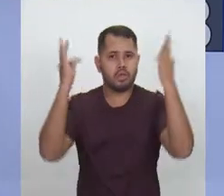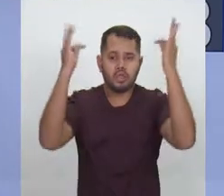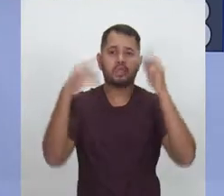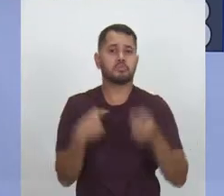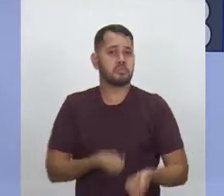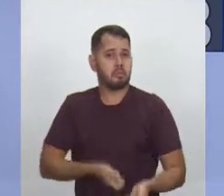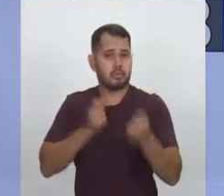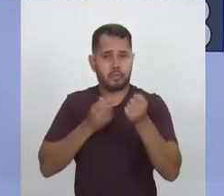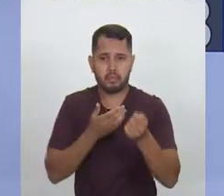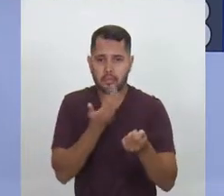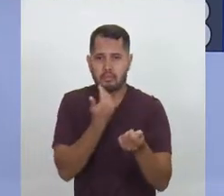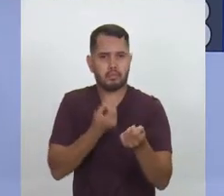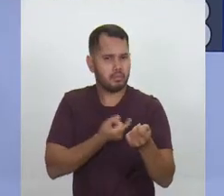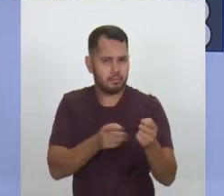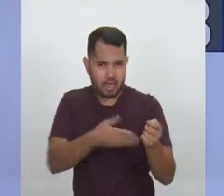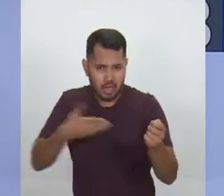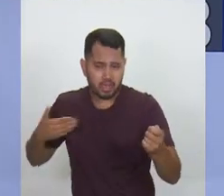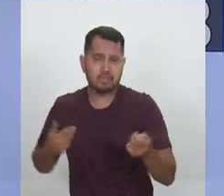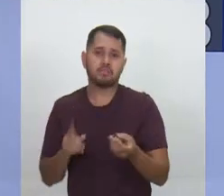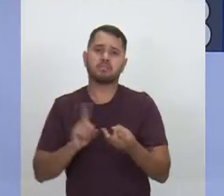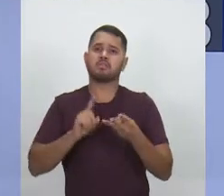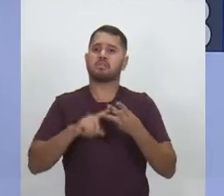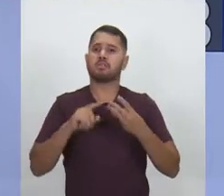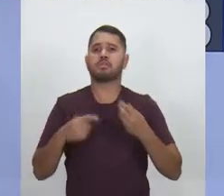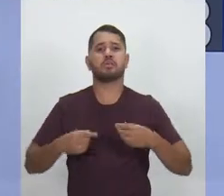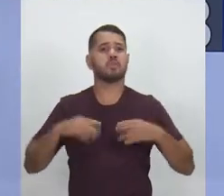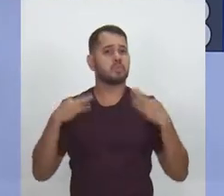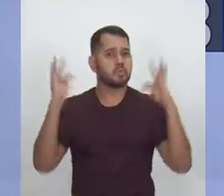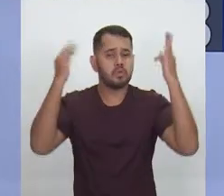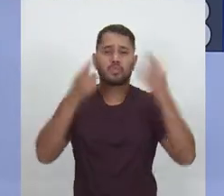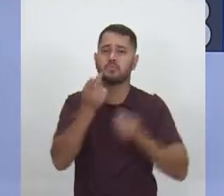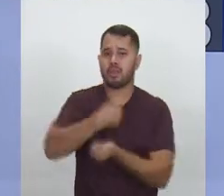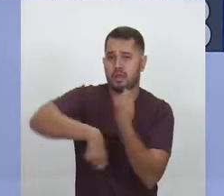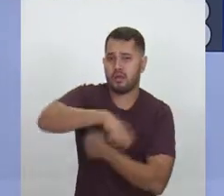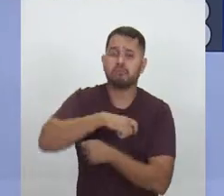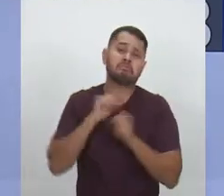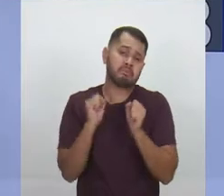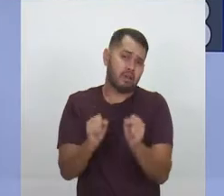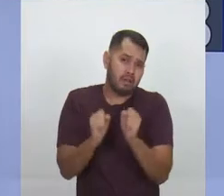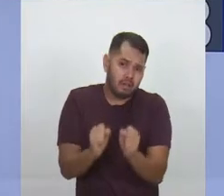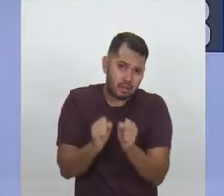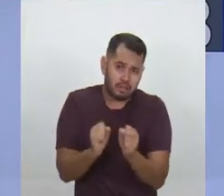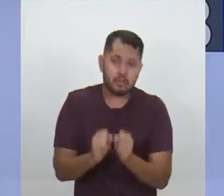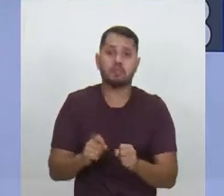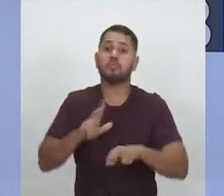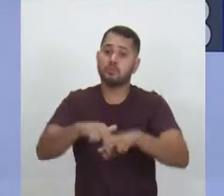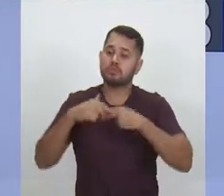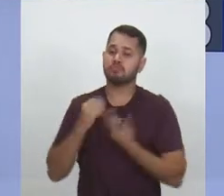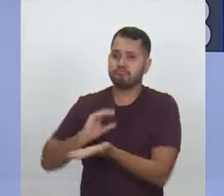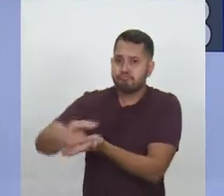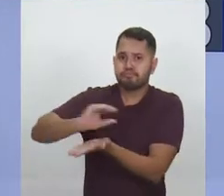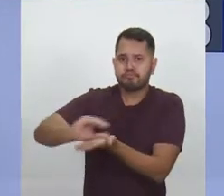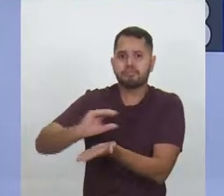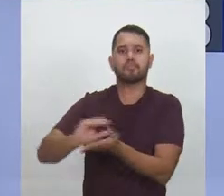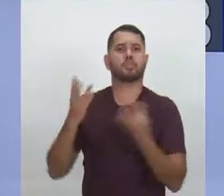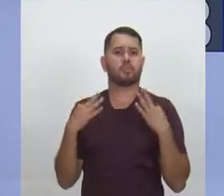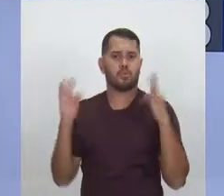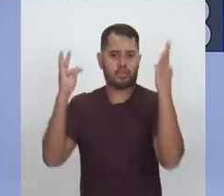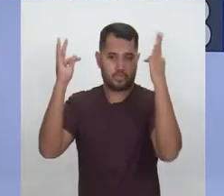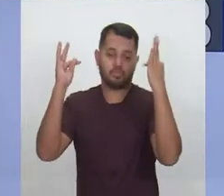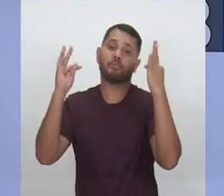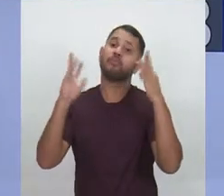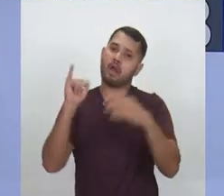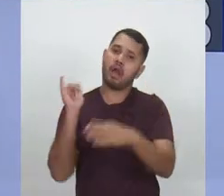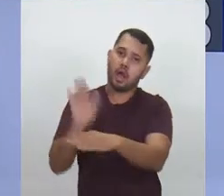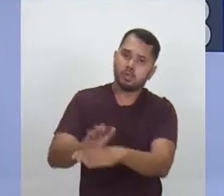pesca, nós podemos desenvolver o turismo de negócios. Portanto, nós vamos investir muito no turismo. E isso vai ajudar